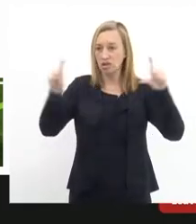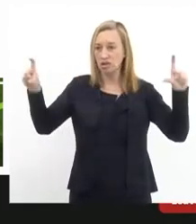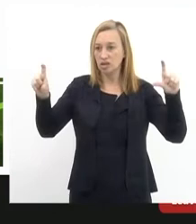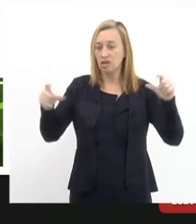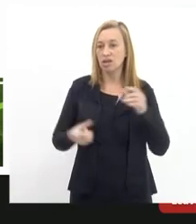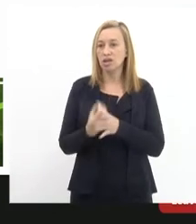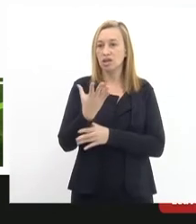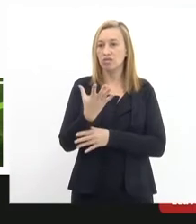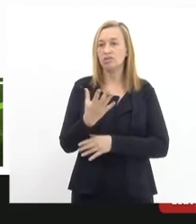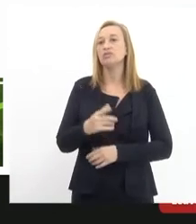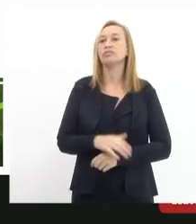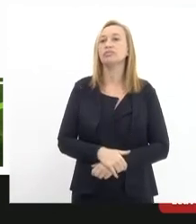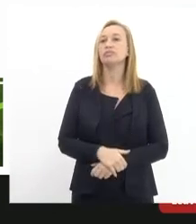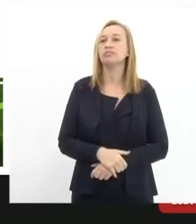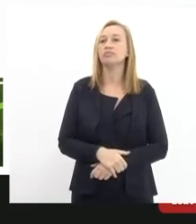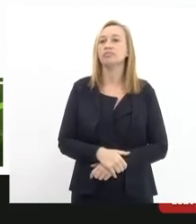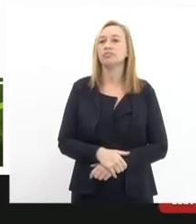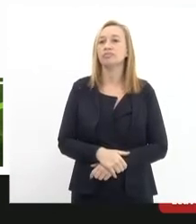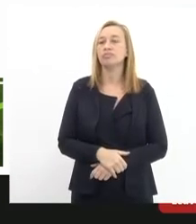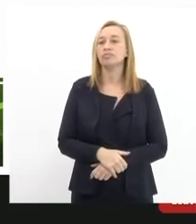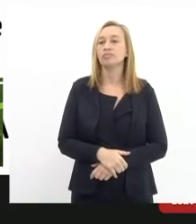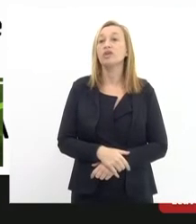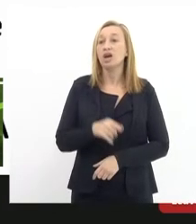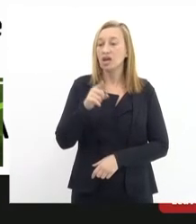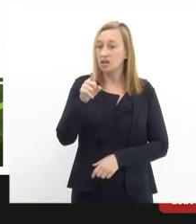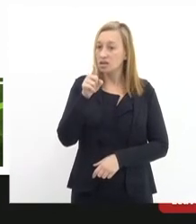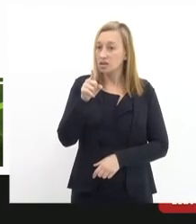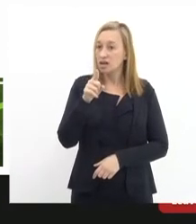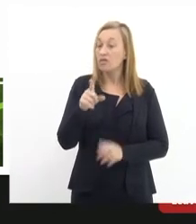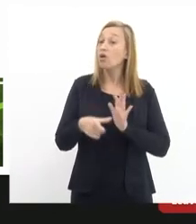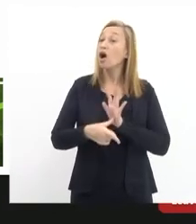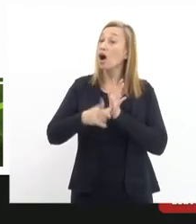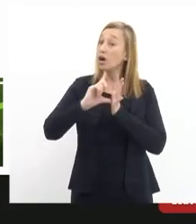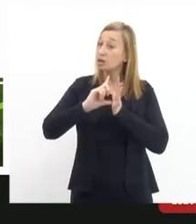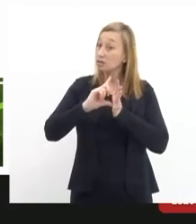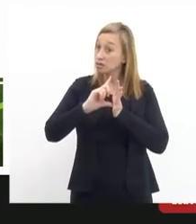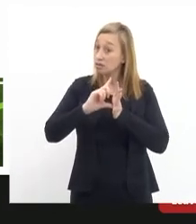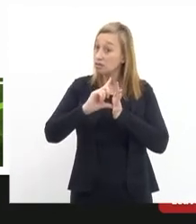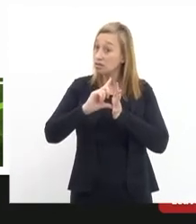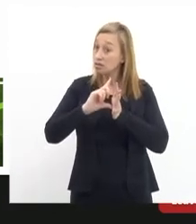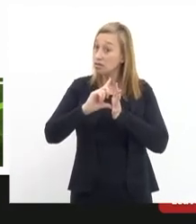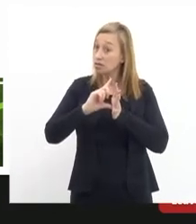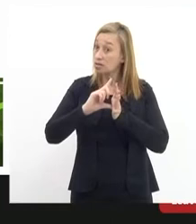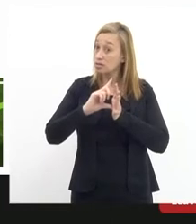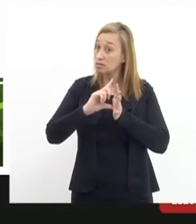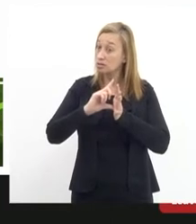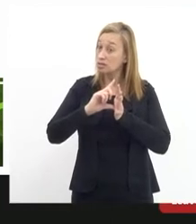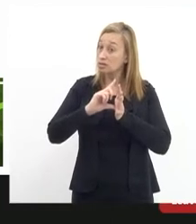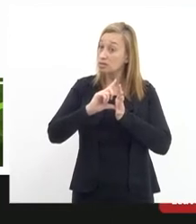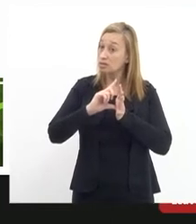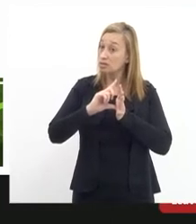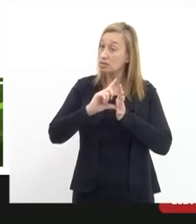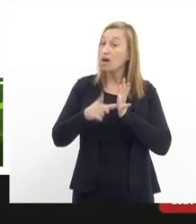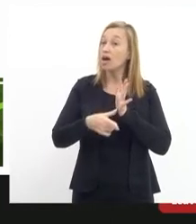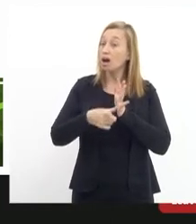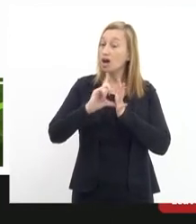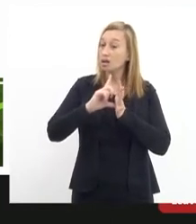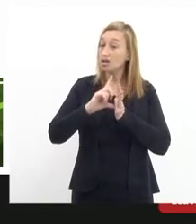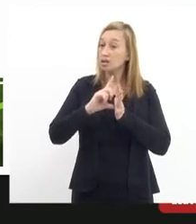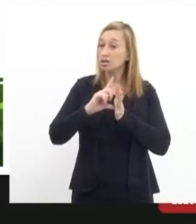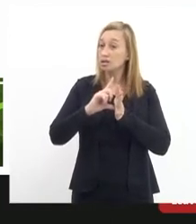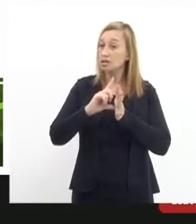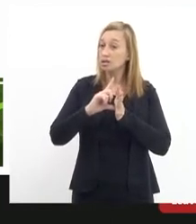arcos. Adiante. Isso foi antes, quando nós estávamos... Antes do acidente,